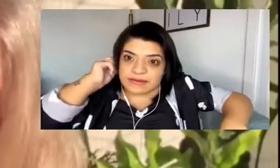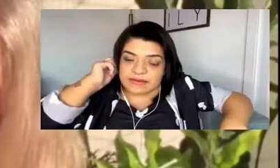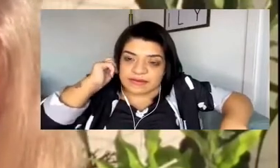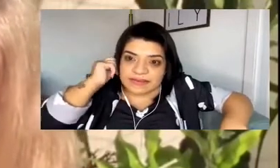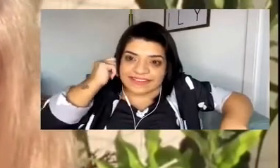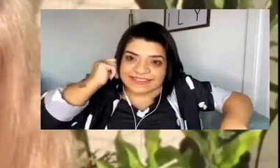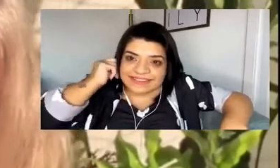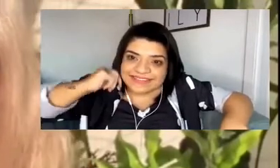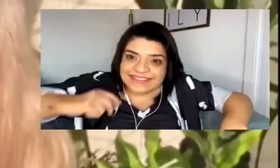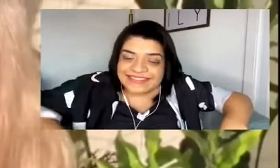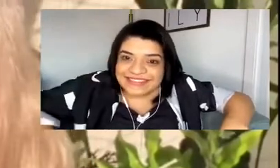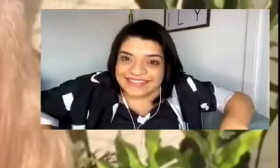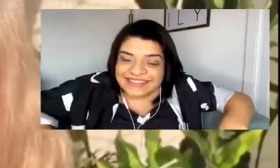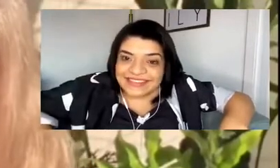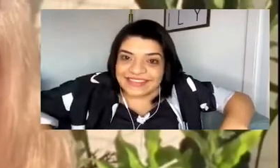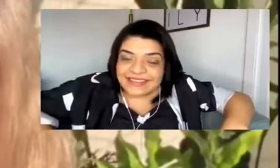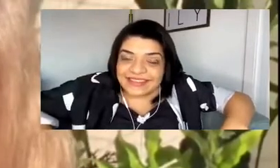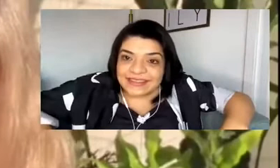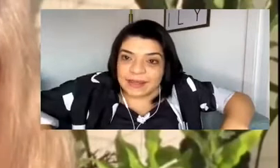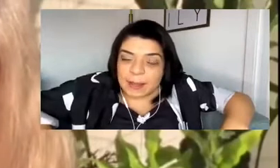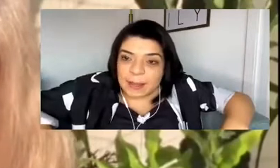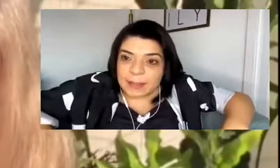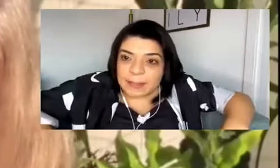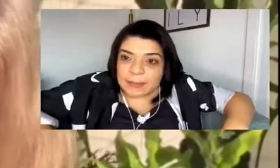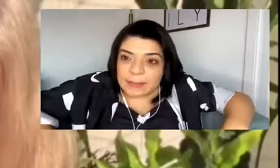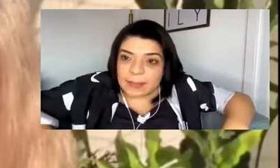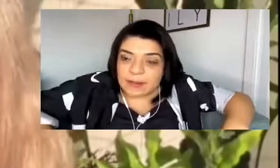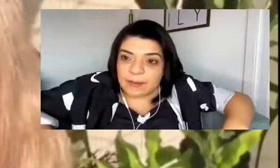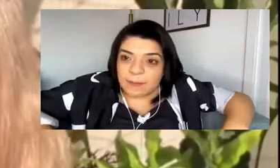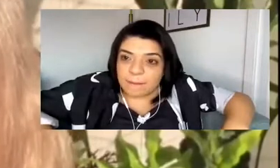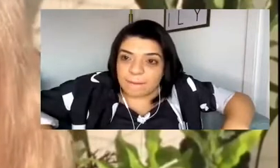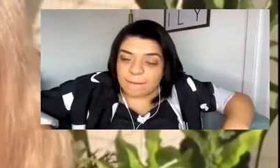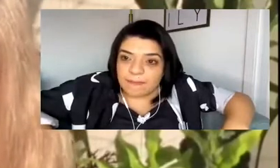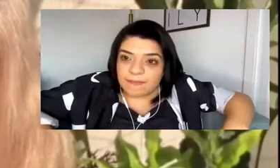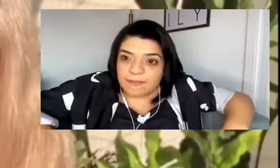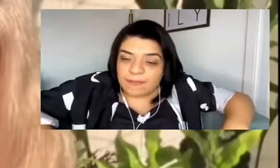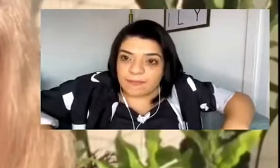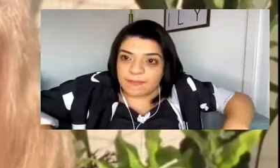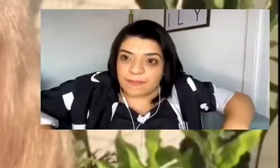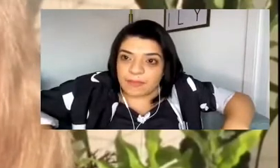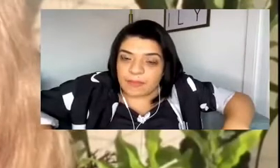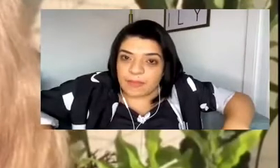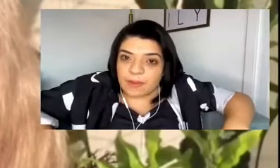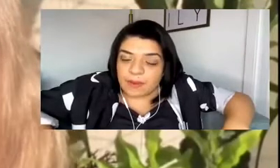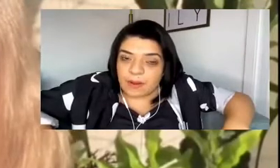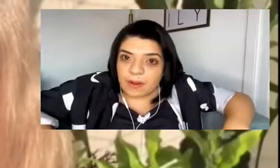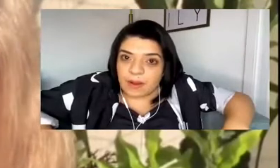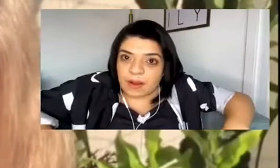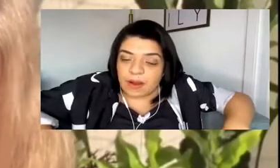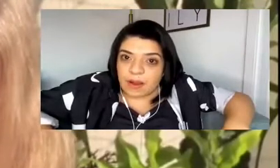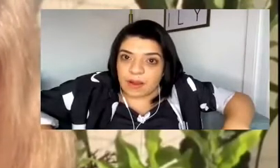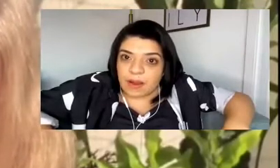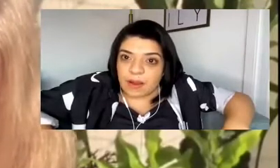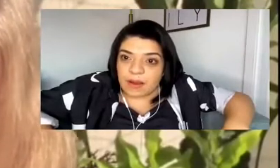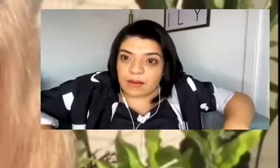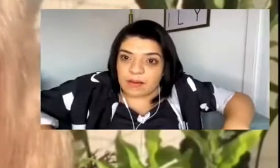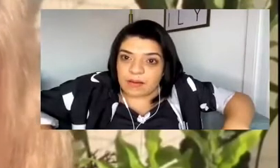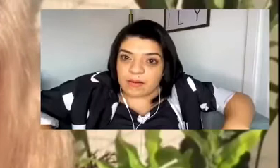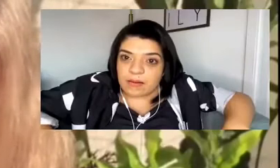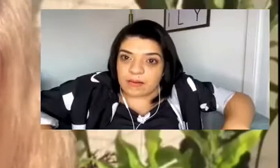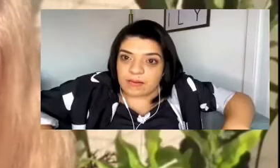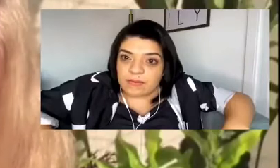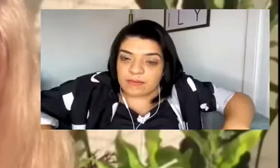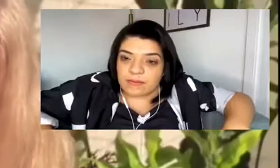pouquinho. E eu tô muito feliz pela ascensão da sua carreira. Pela ascensão de tudo que você tem conquistado.